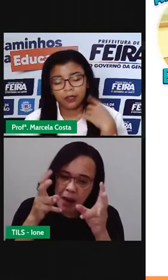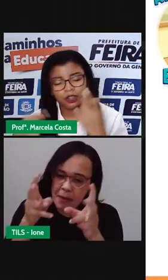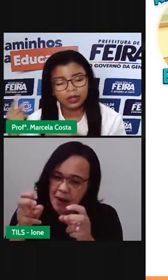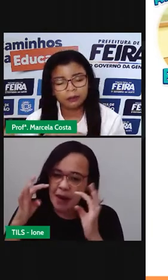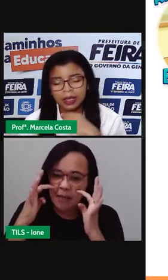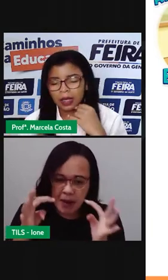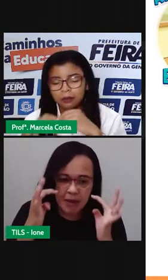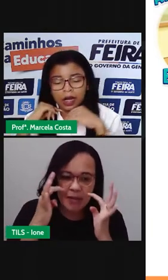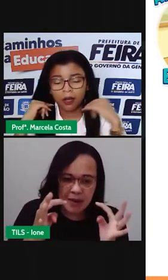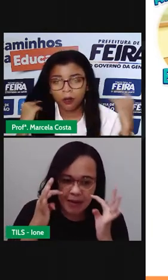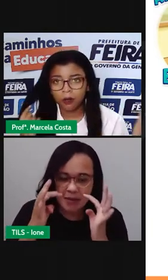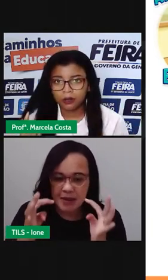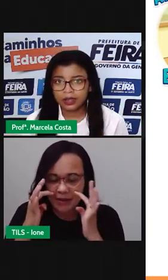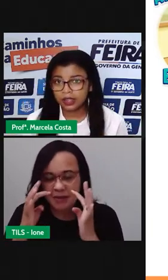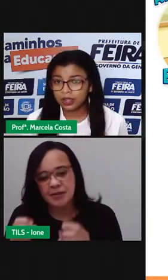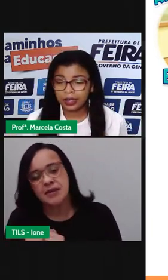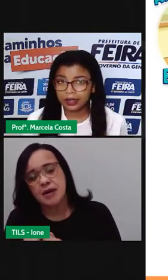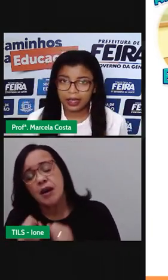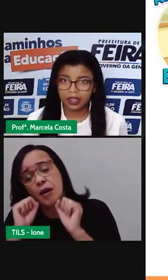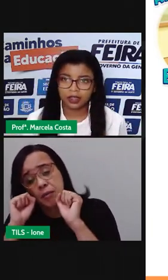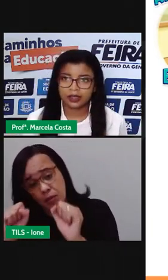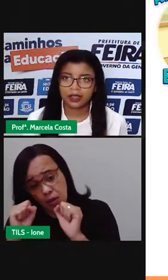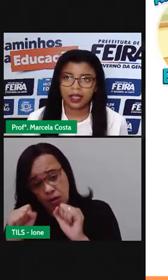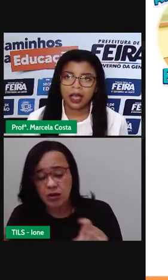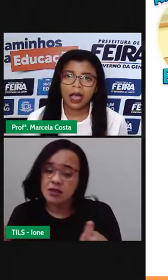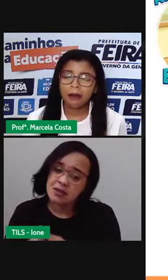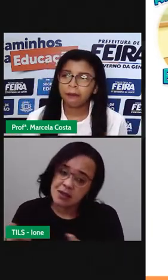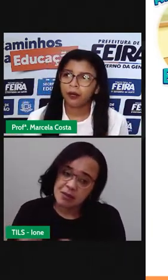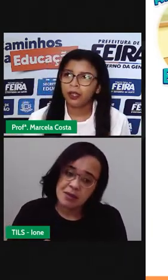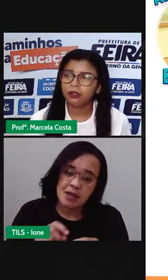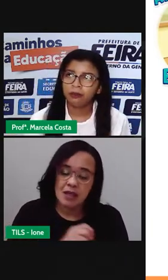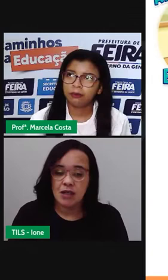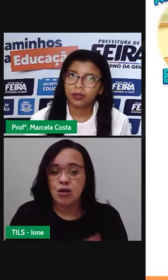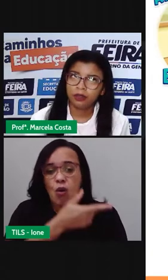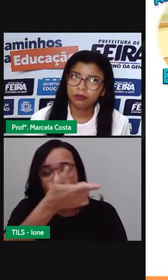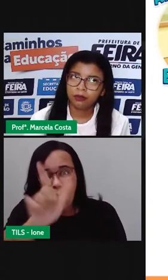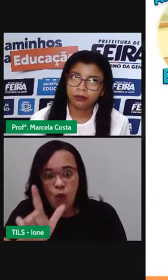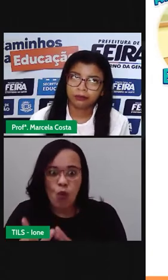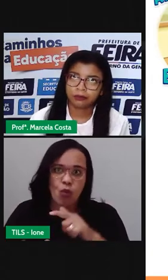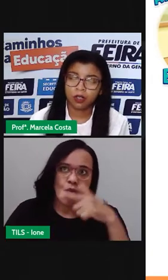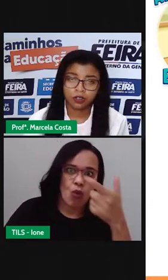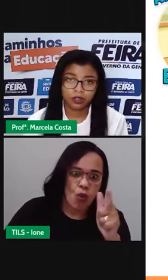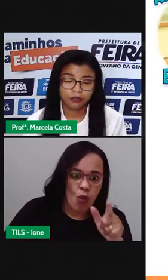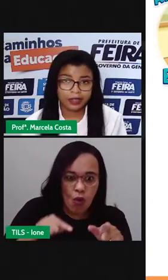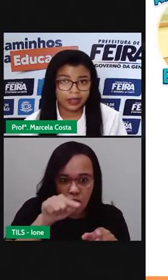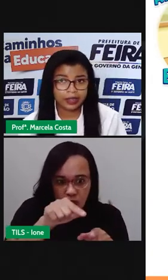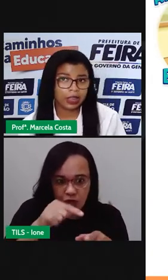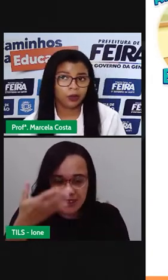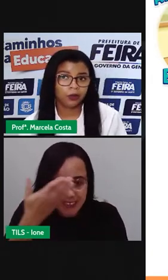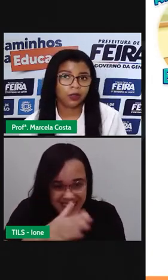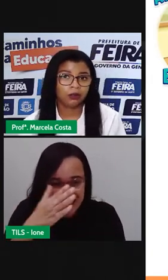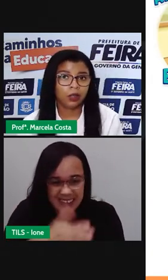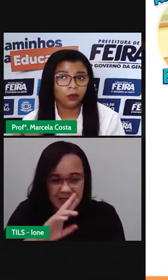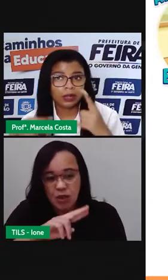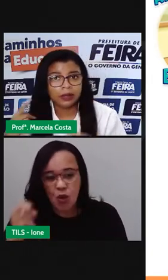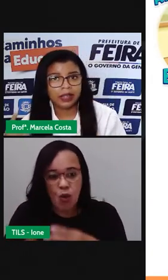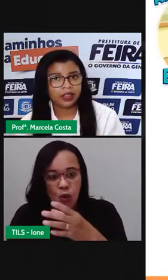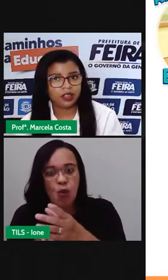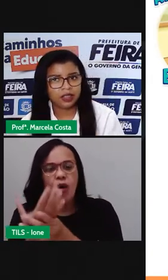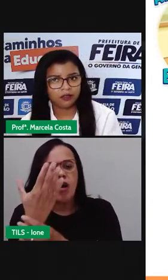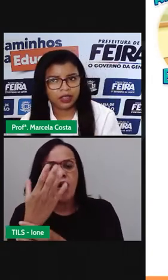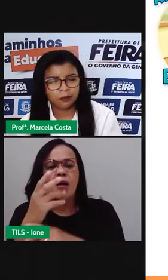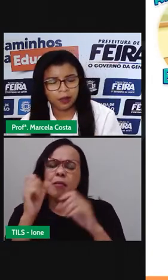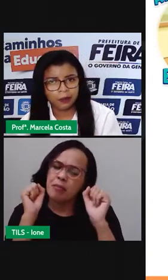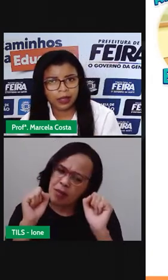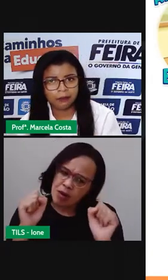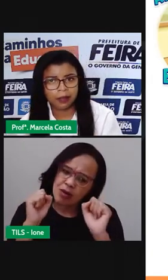você pode também elaborar outras estratégias. A pró eu não gosto de fazer assim, eu tenho outra maneira